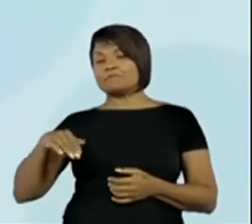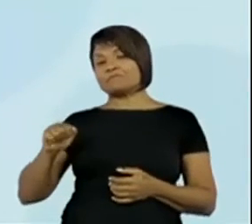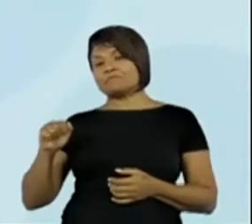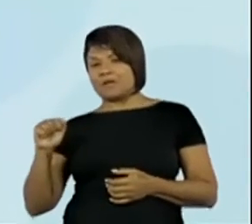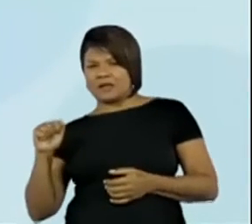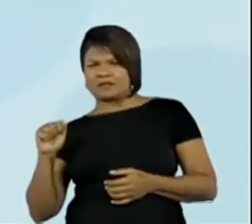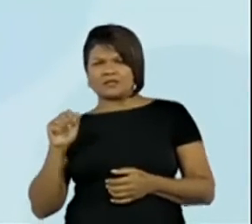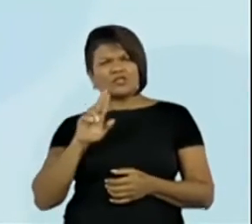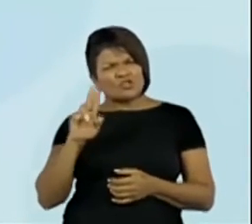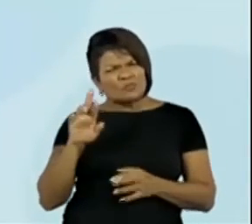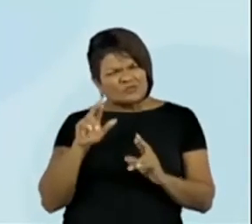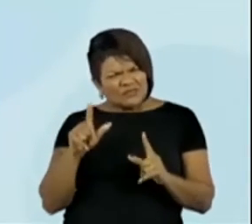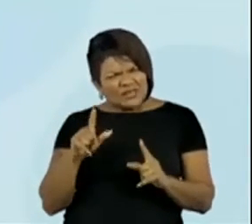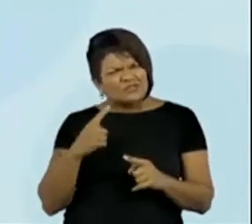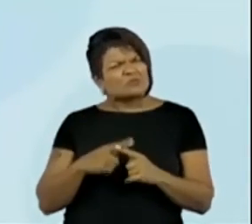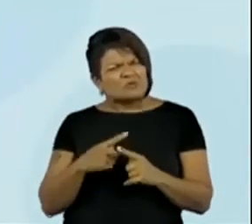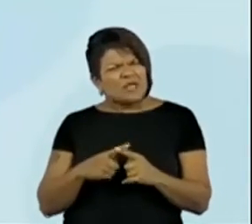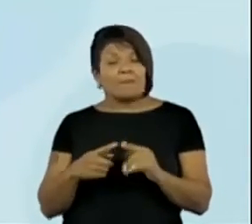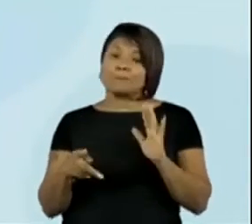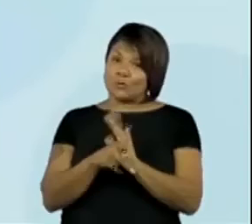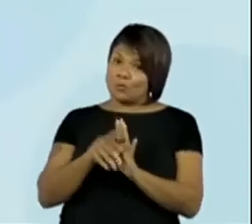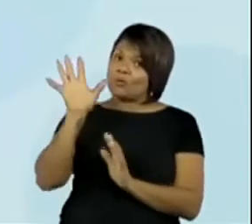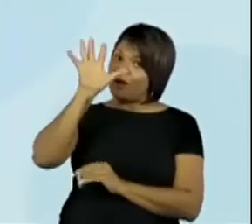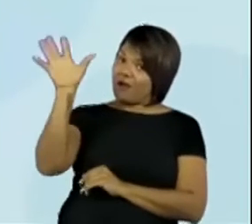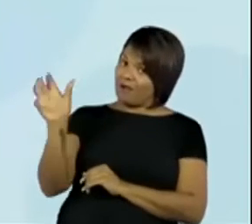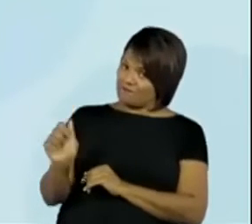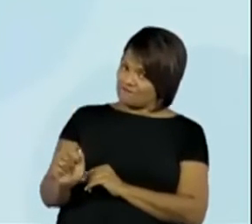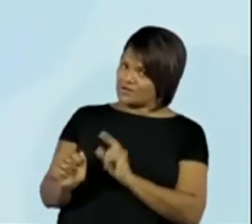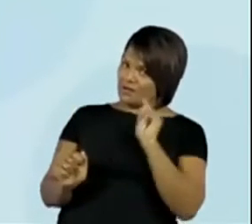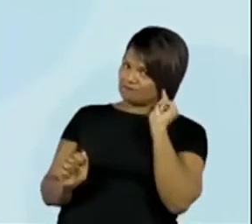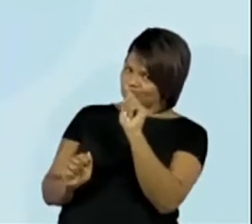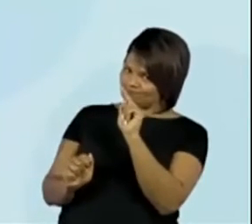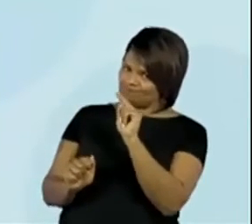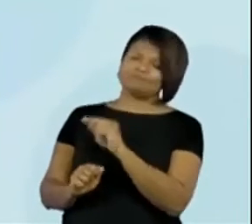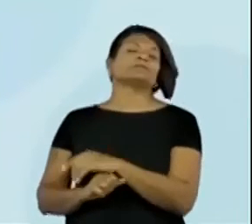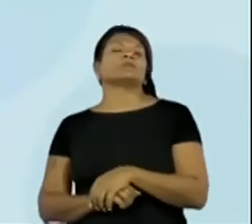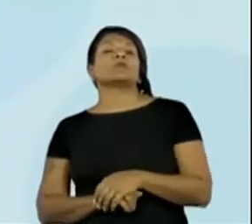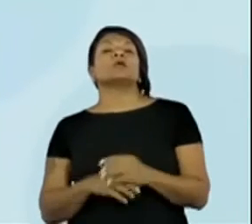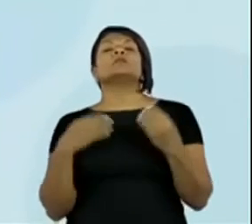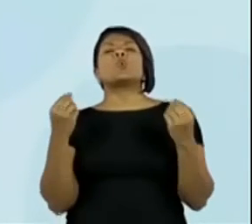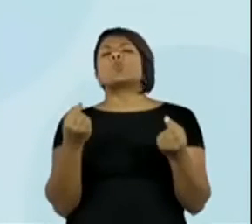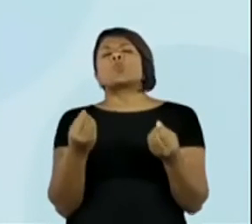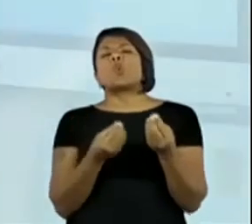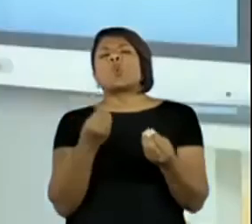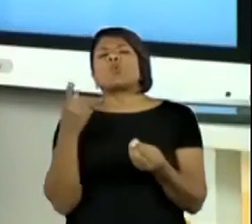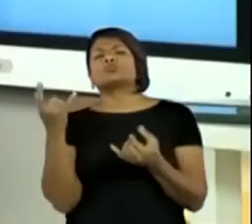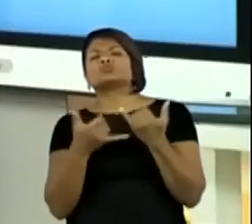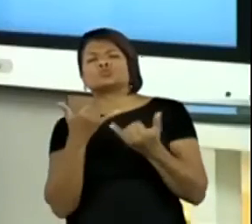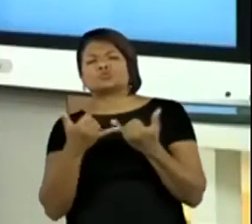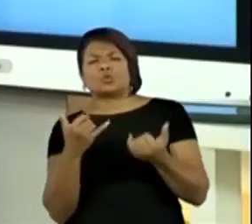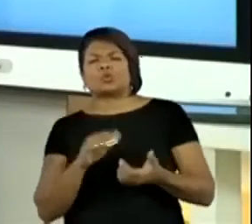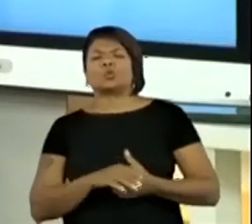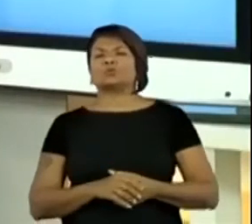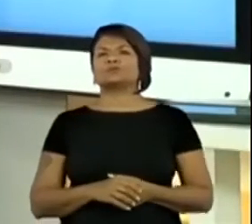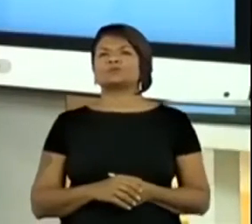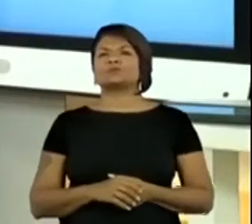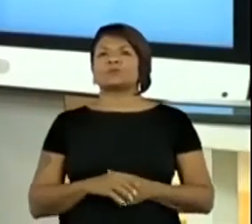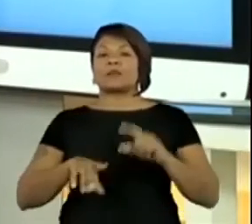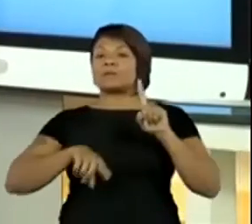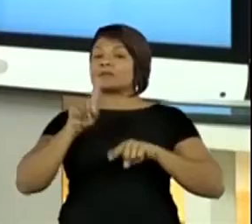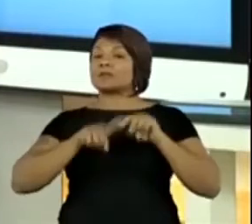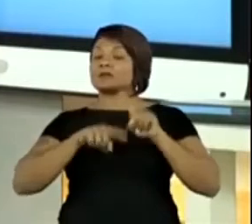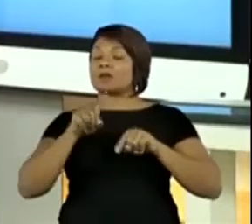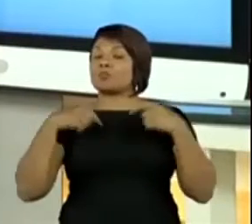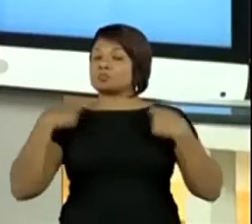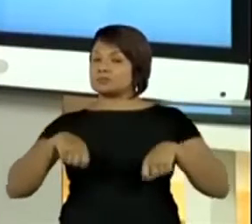africano. Olha só. O eu vou precisar para esse jogo do Sishima? Então, vamos lá. Vou colocar os materiais aqui